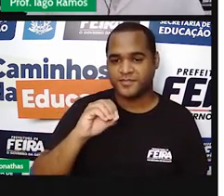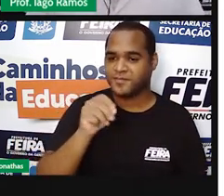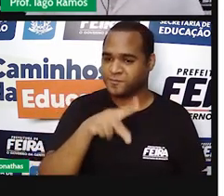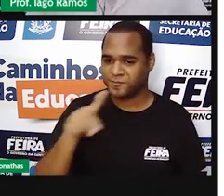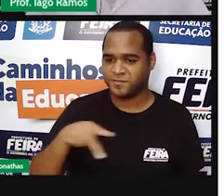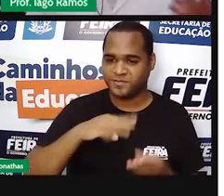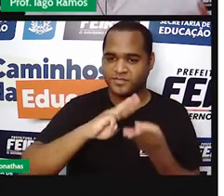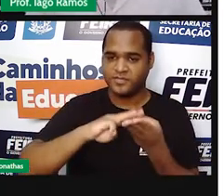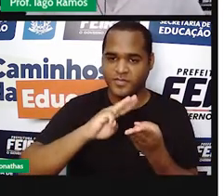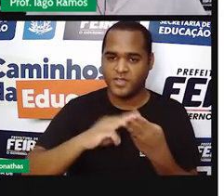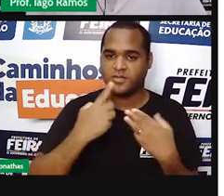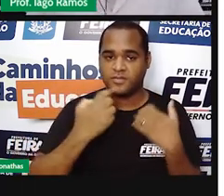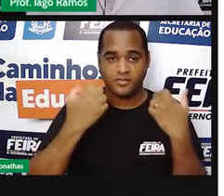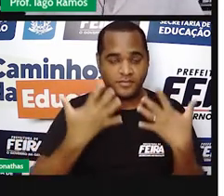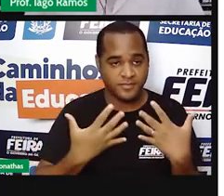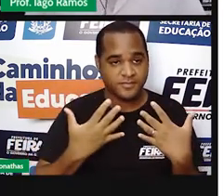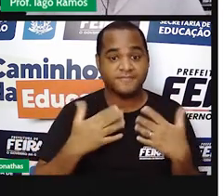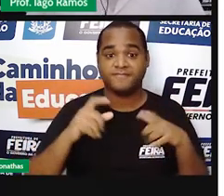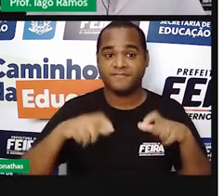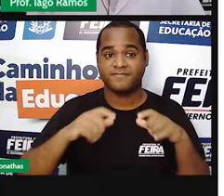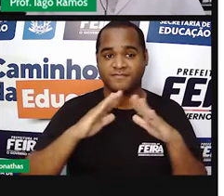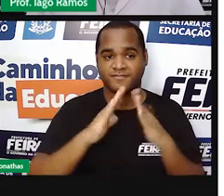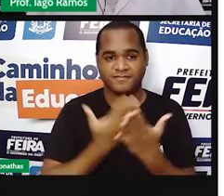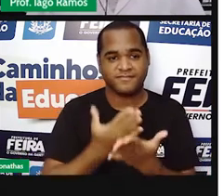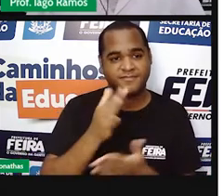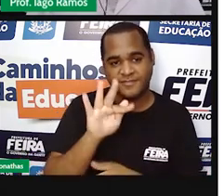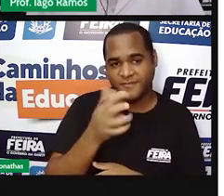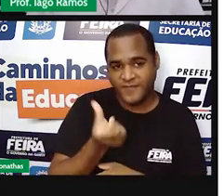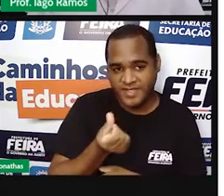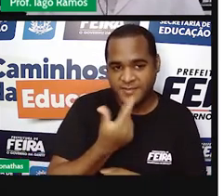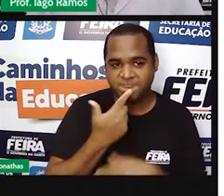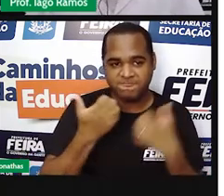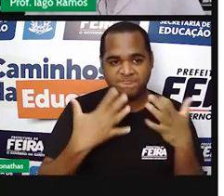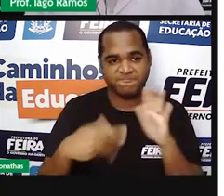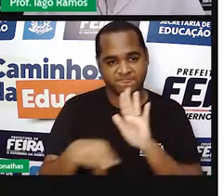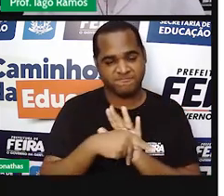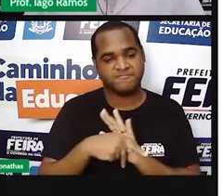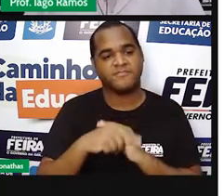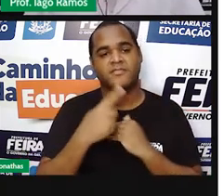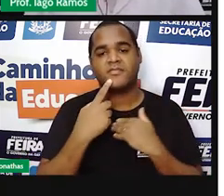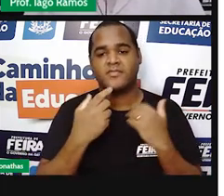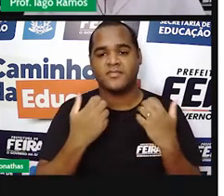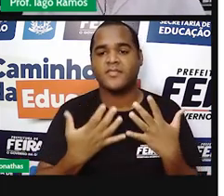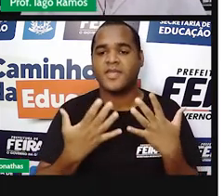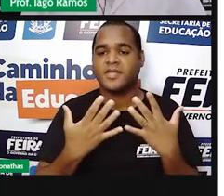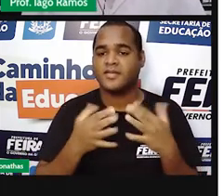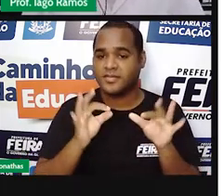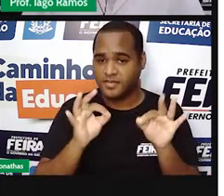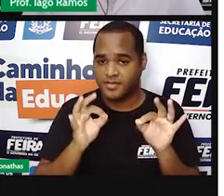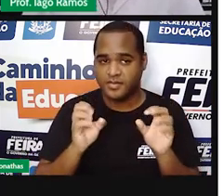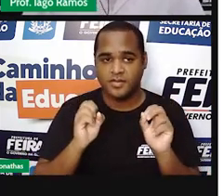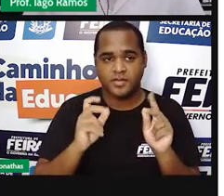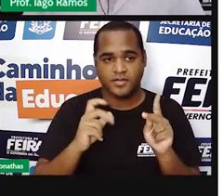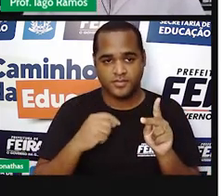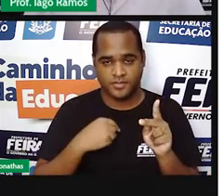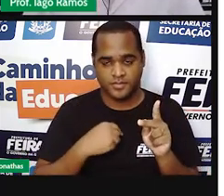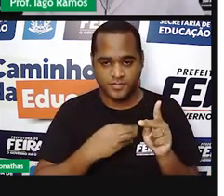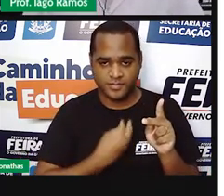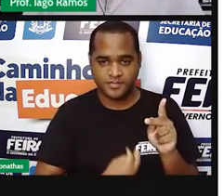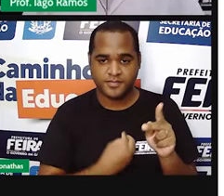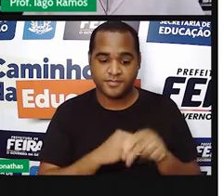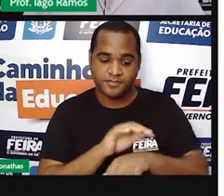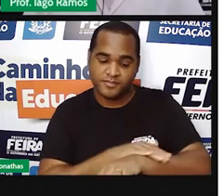matemática, venho lá da Escola Municipal Faustino Dias Lima, certo? Eu tenho pele branca,